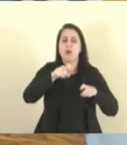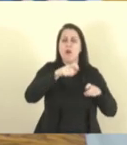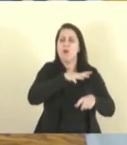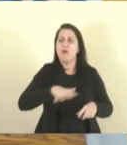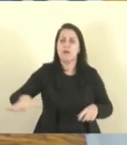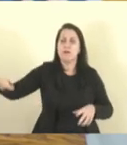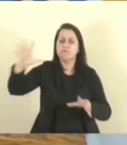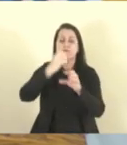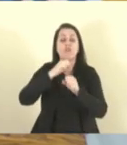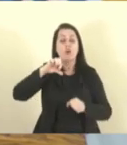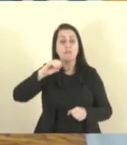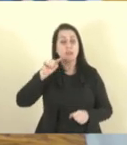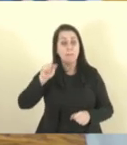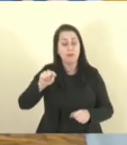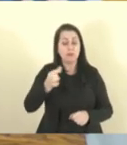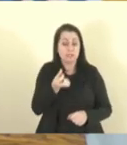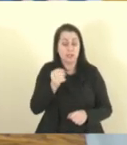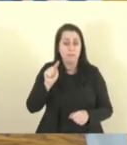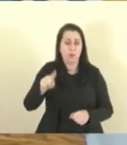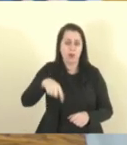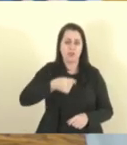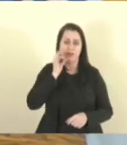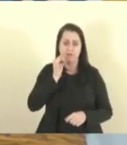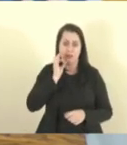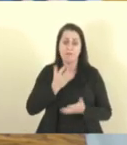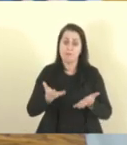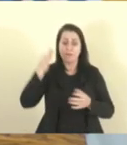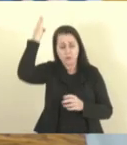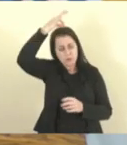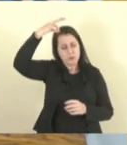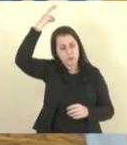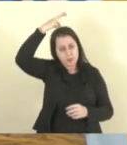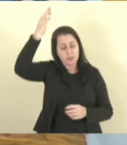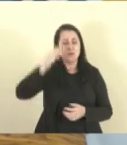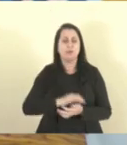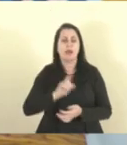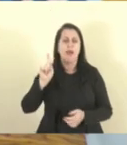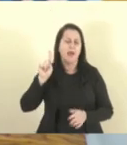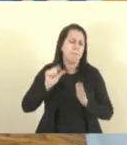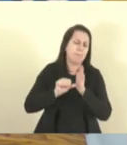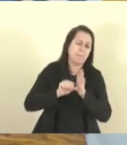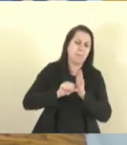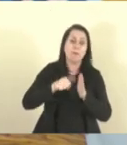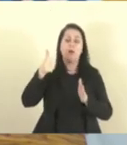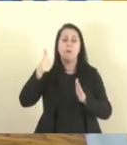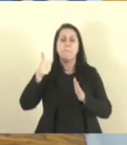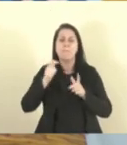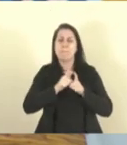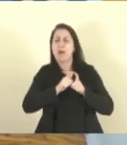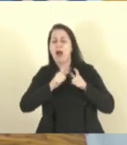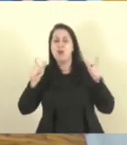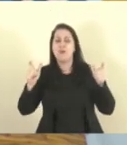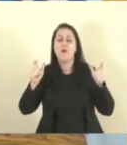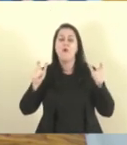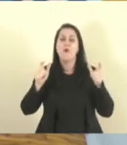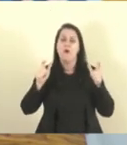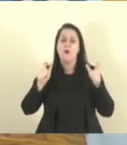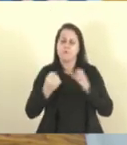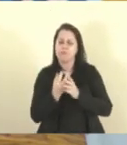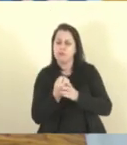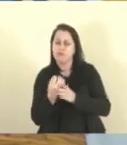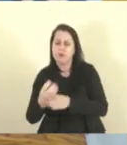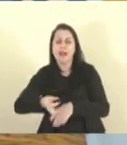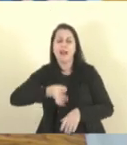do setor em nosso Estado. O Espírito Santo é o primeiro maior produtor de café Conilon do